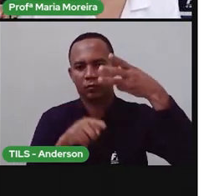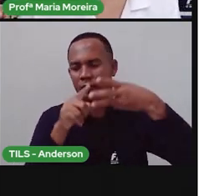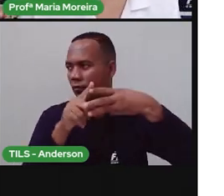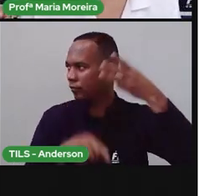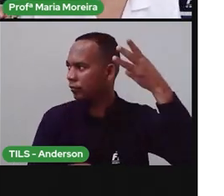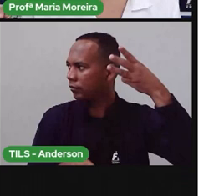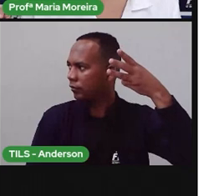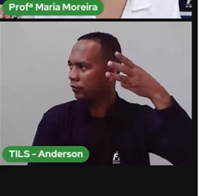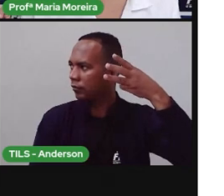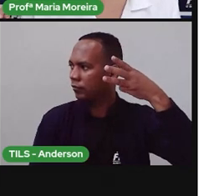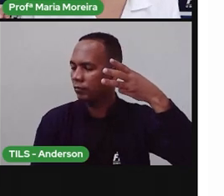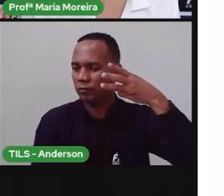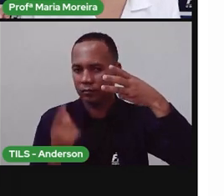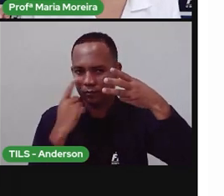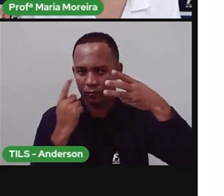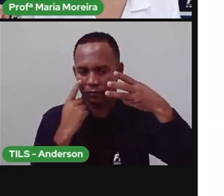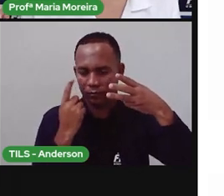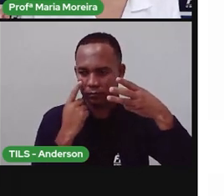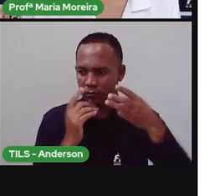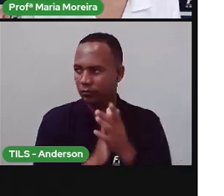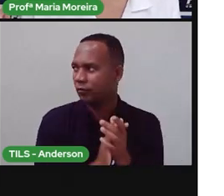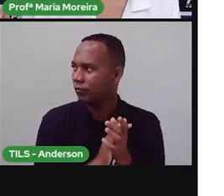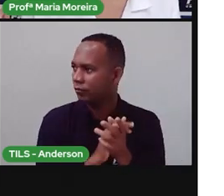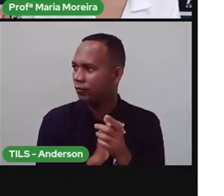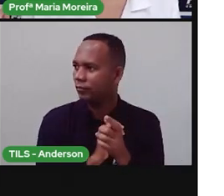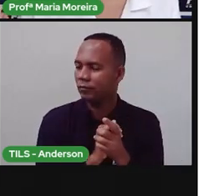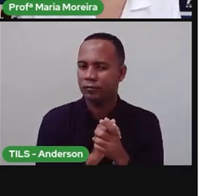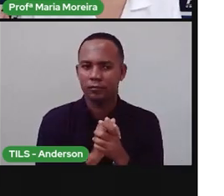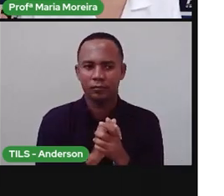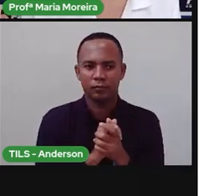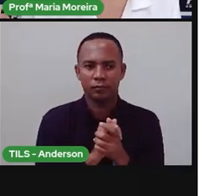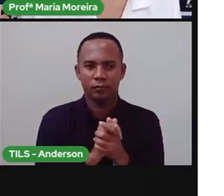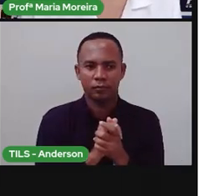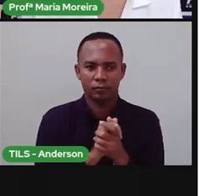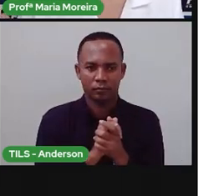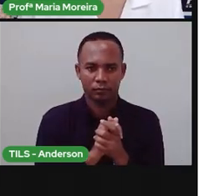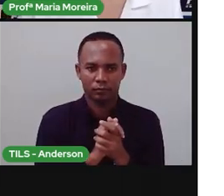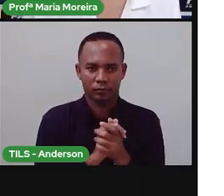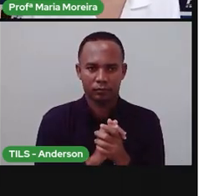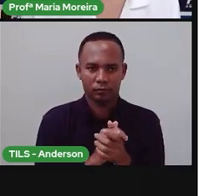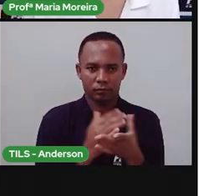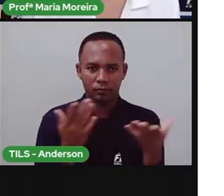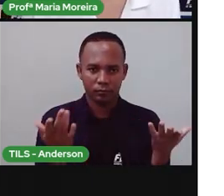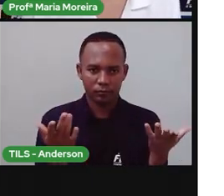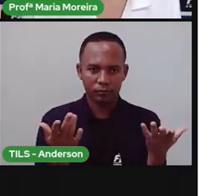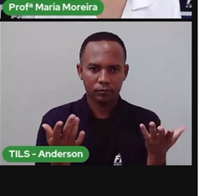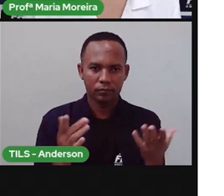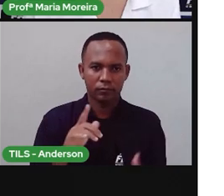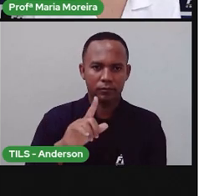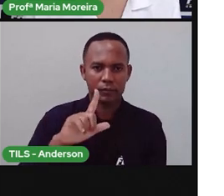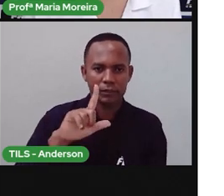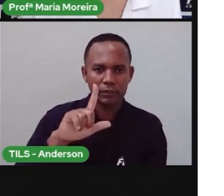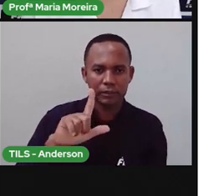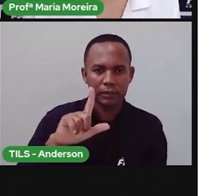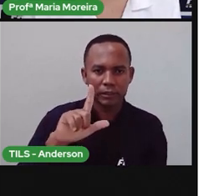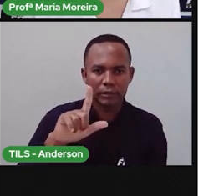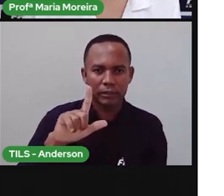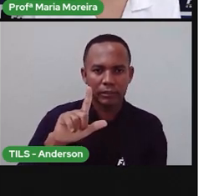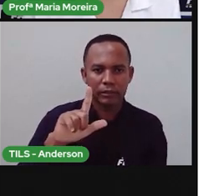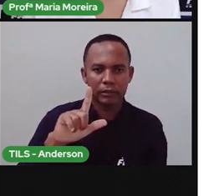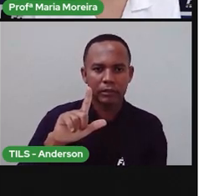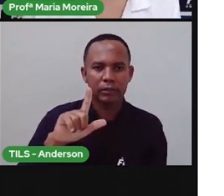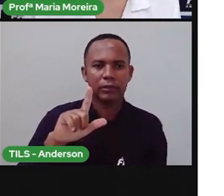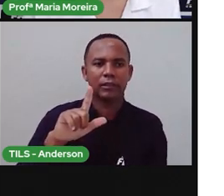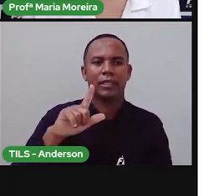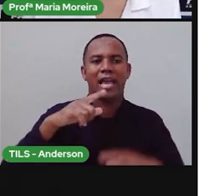Anderson, você também vai participar da aula agora, tá? Não se assuste. Vamos lá. Litosfera. Vamos lá? O que é a litosfera,